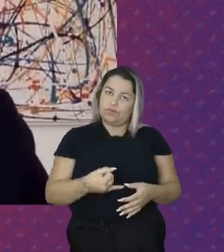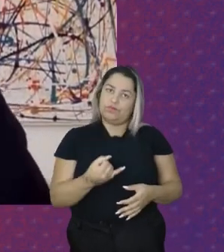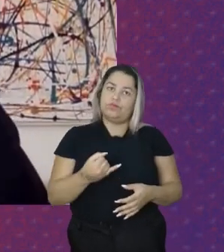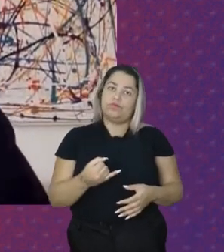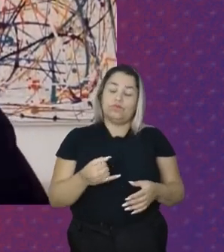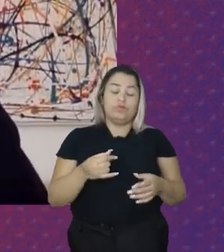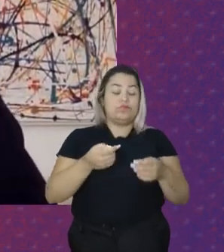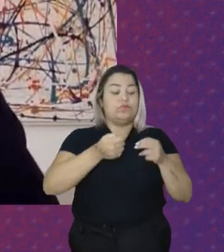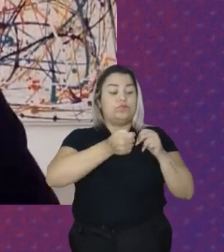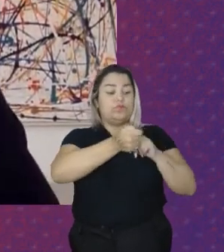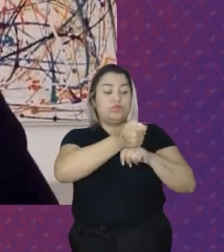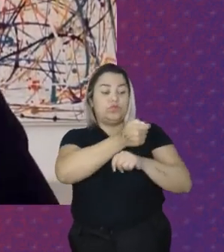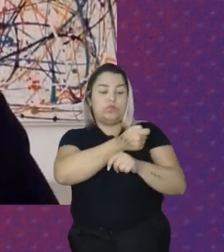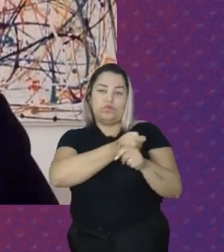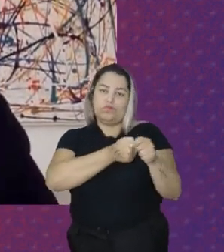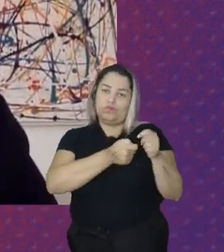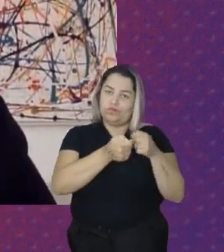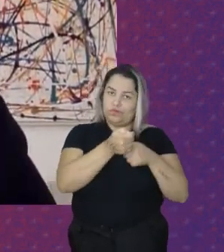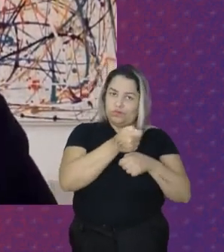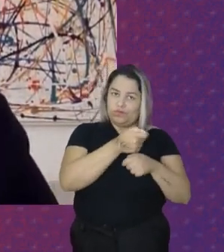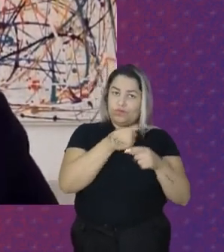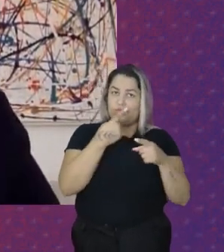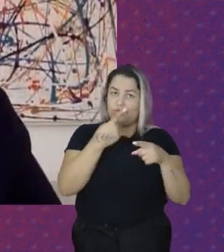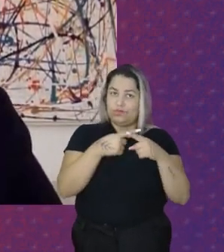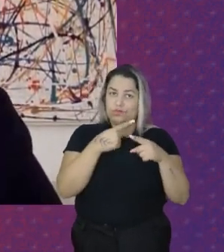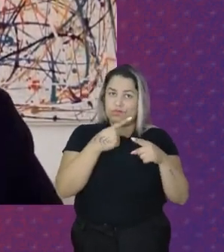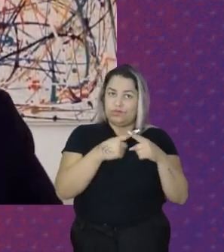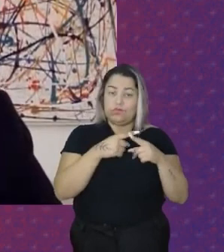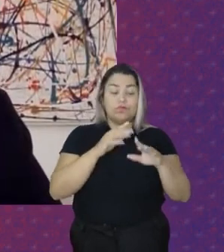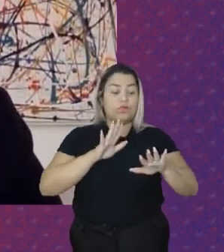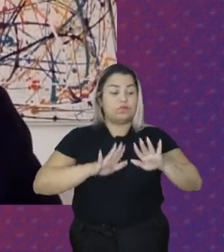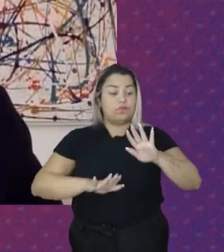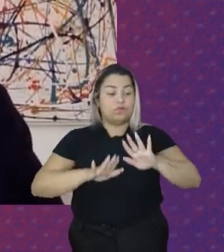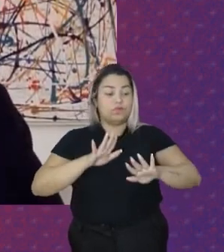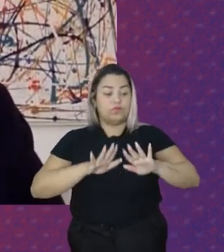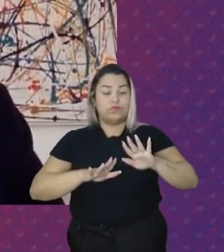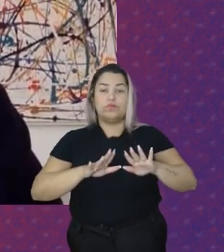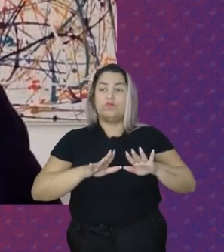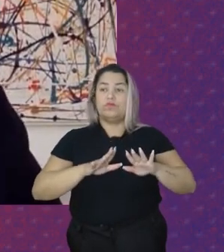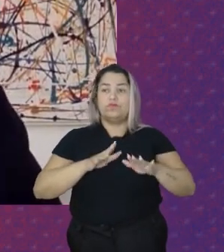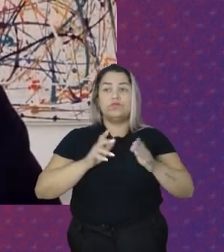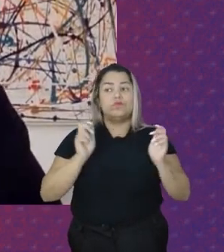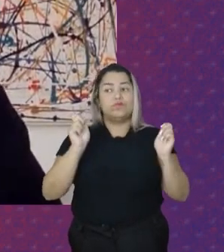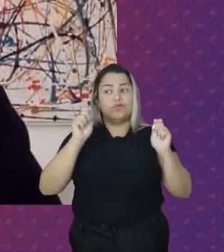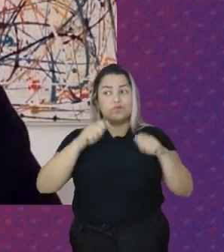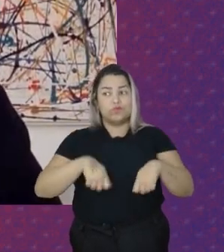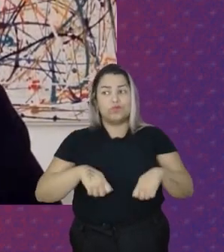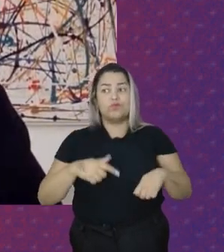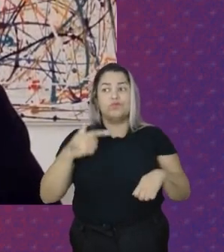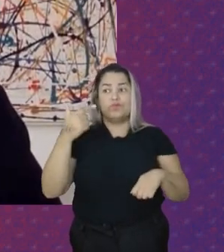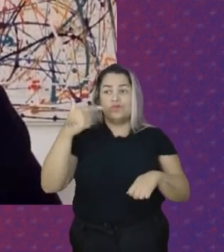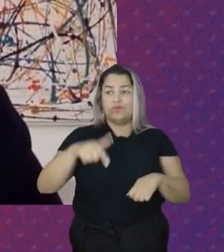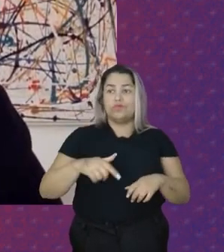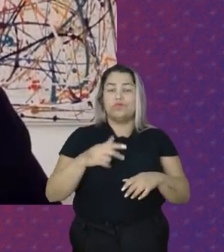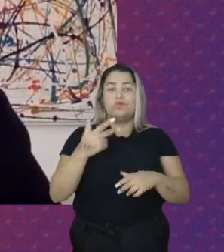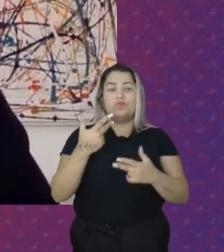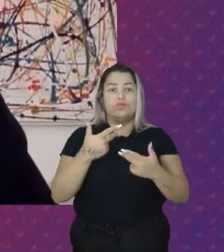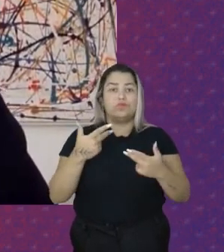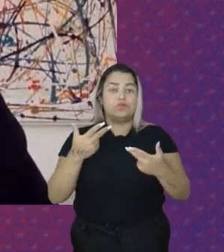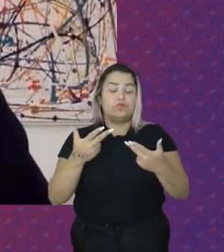Na economia Formal E porque Na maioria Das vezes Carecem De outros Meios De sustento